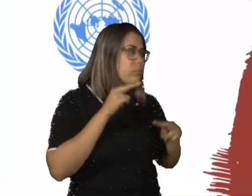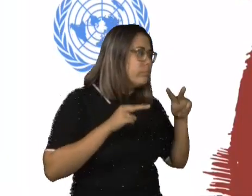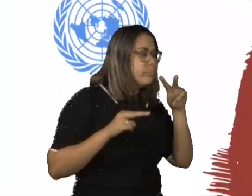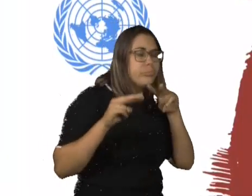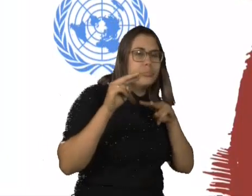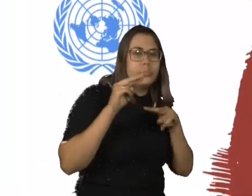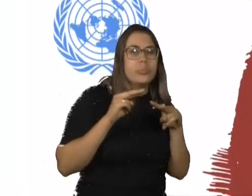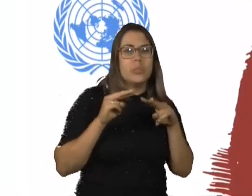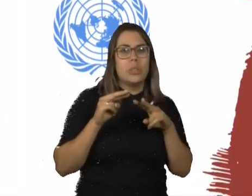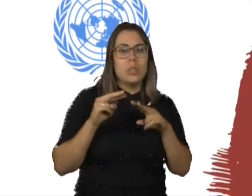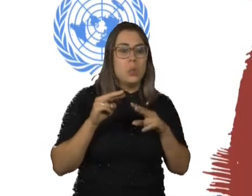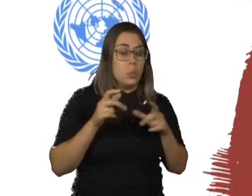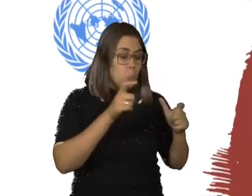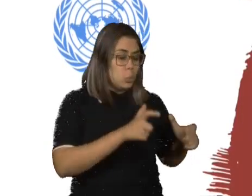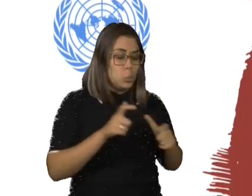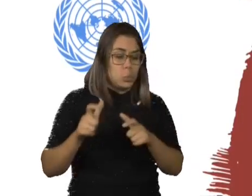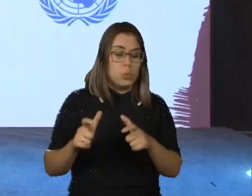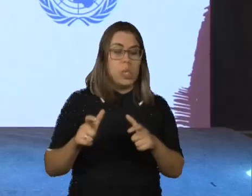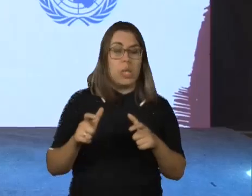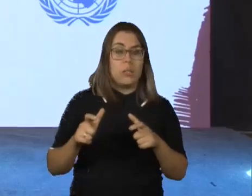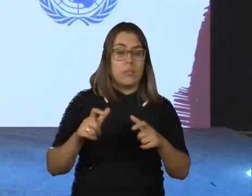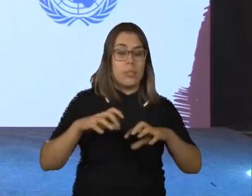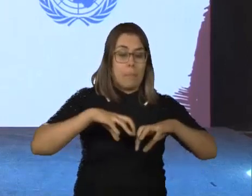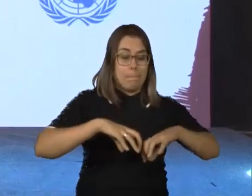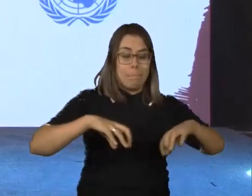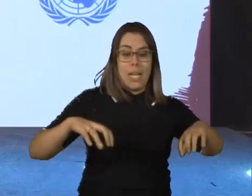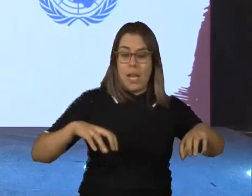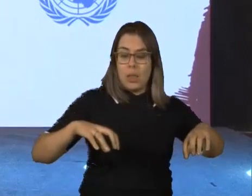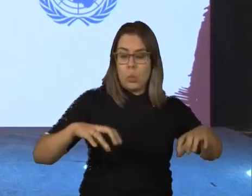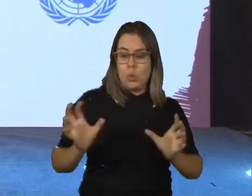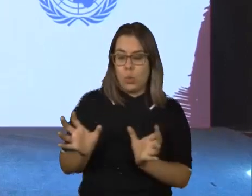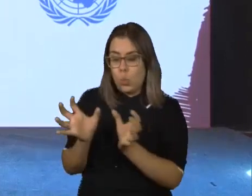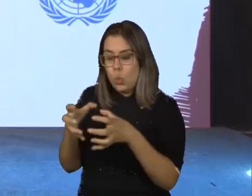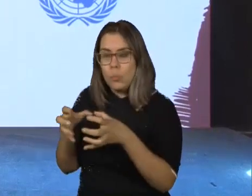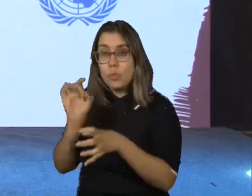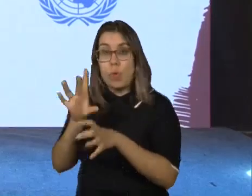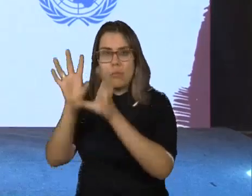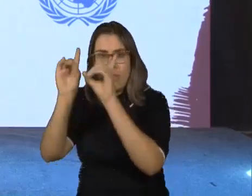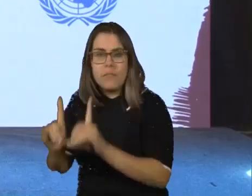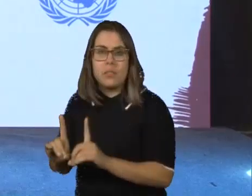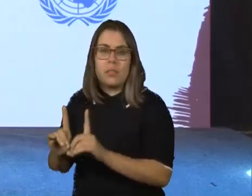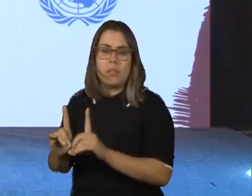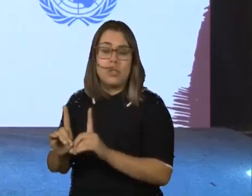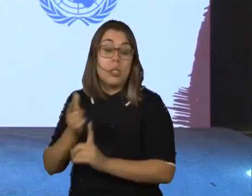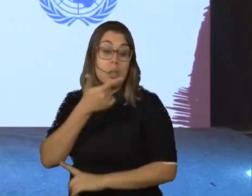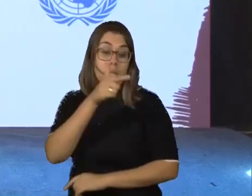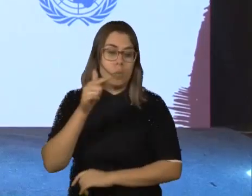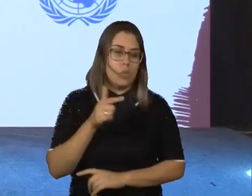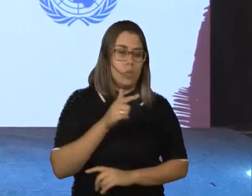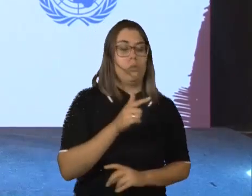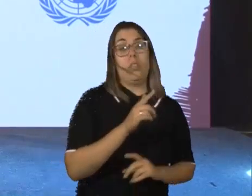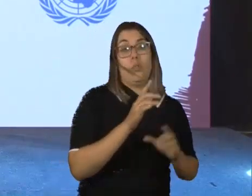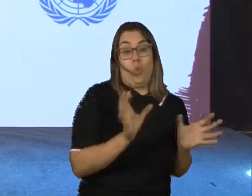compartilhar os mesmos espaços, mas só as pessoas com deficiência, elas ainda não eram aceitas pelas pessoas ditas